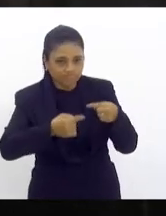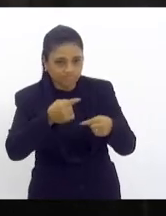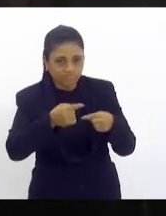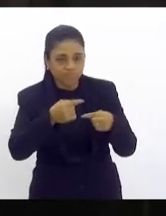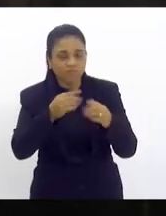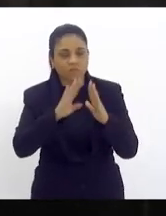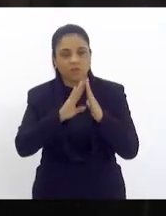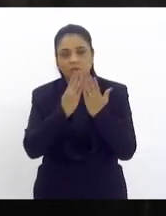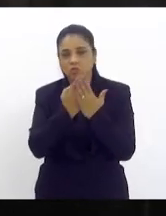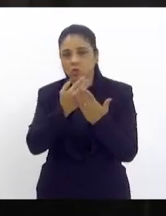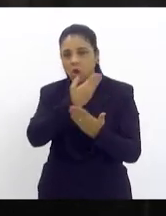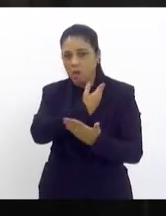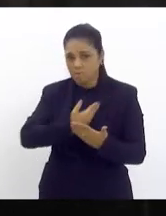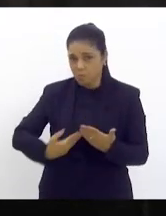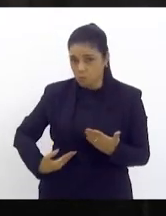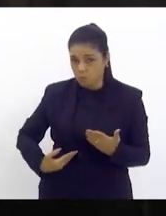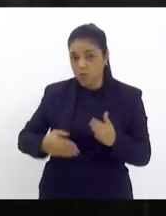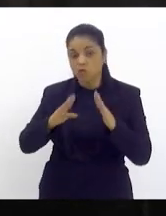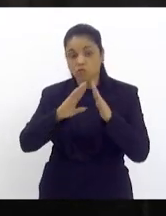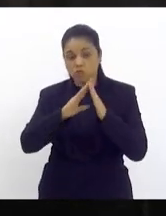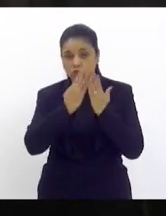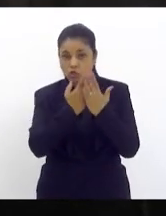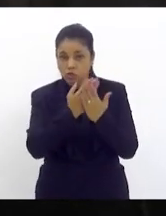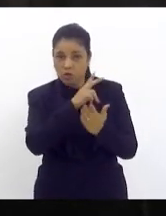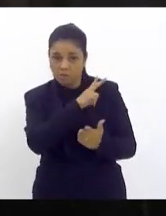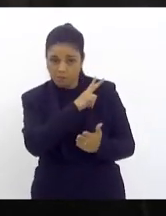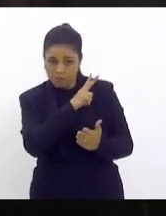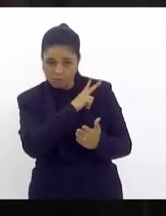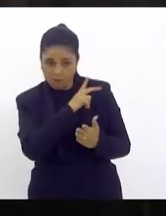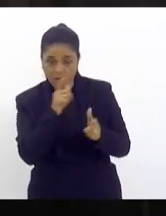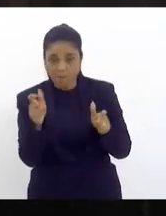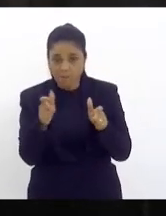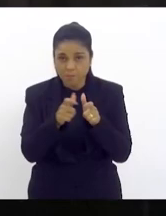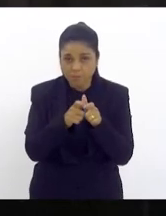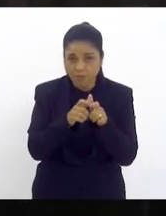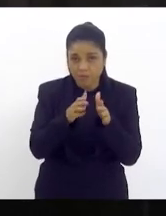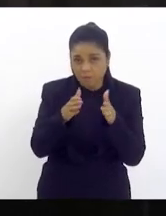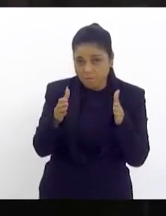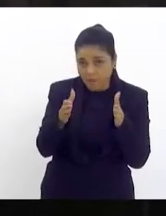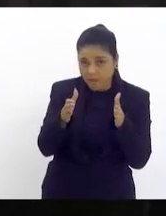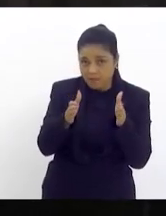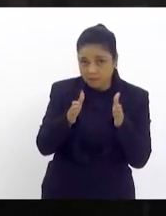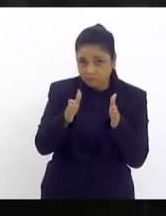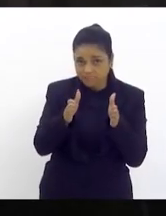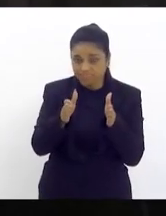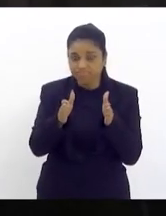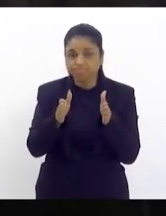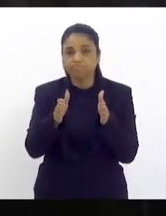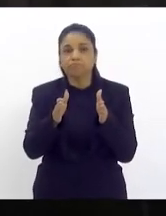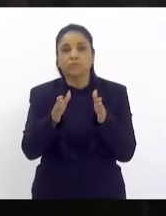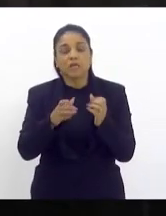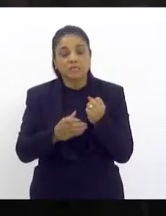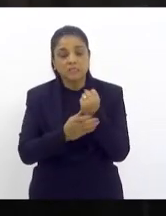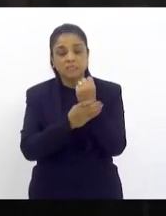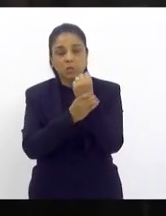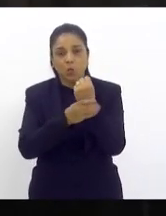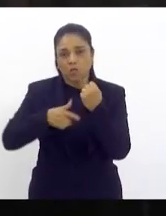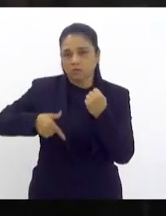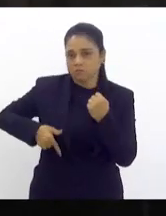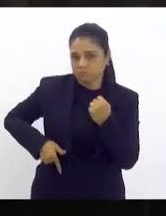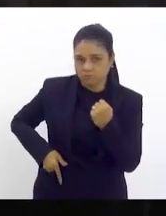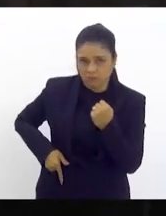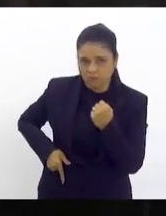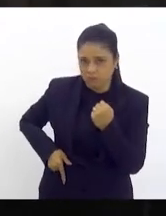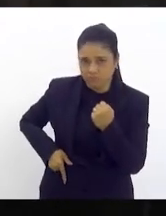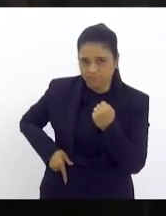pública e também da escola particular de pequeno e médio porte apenas a garantia de segurança armada a garantia